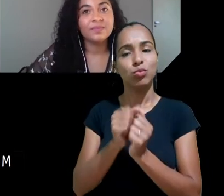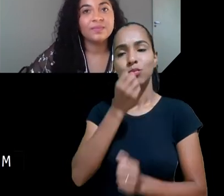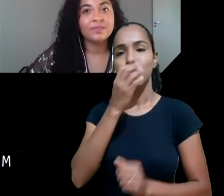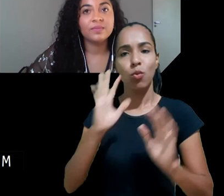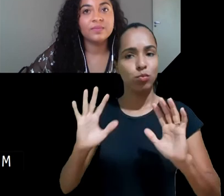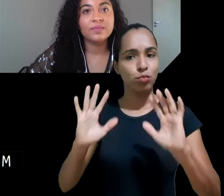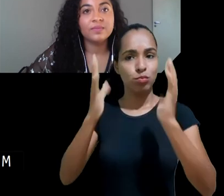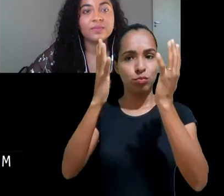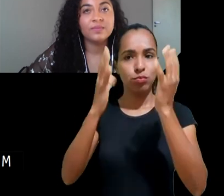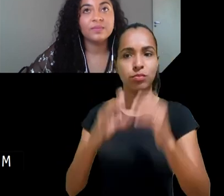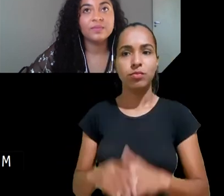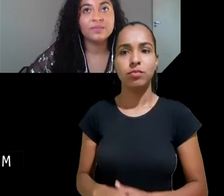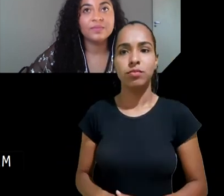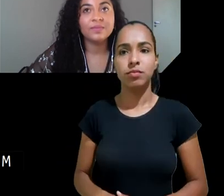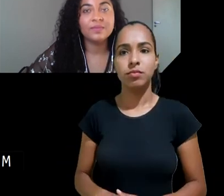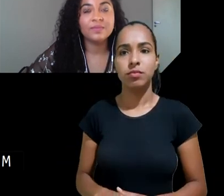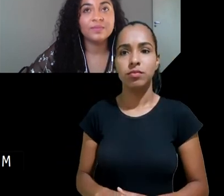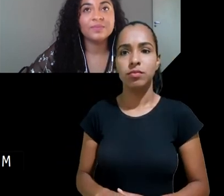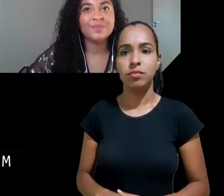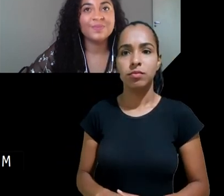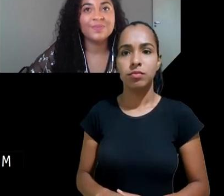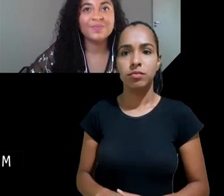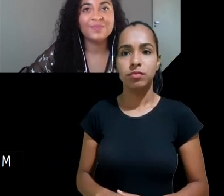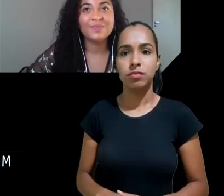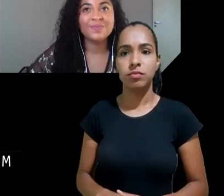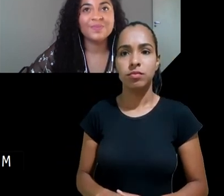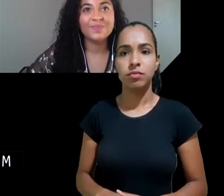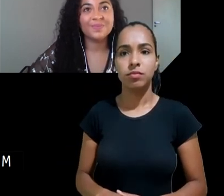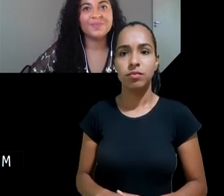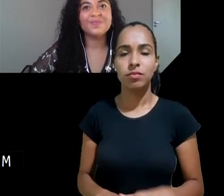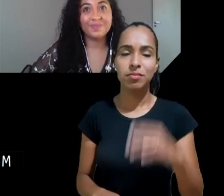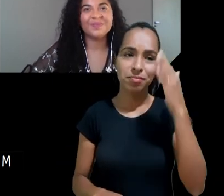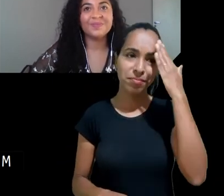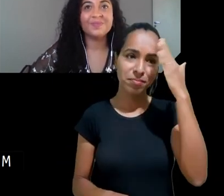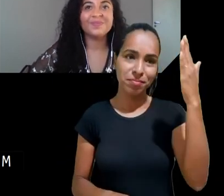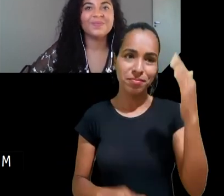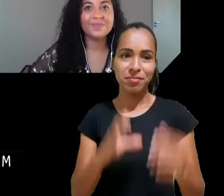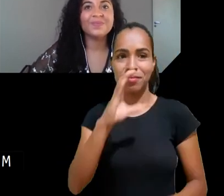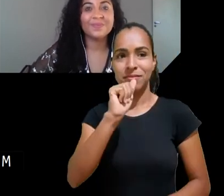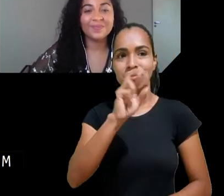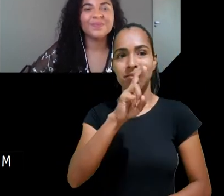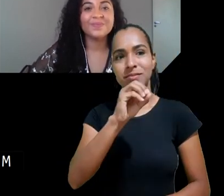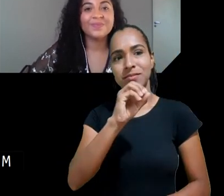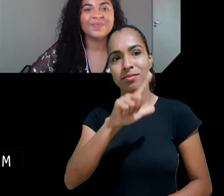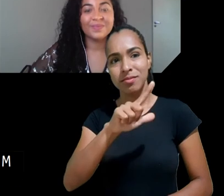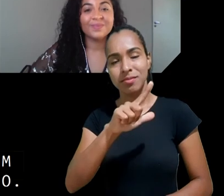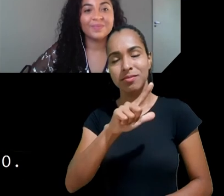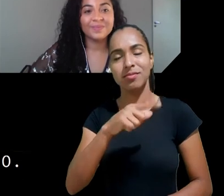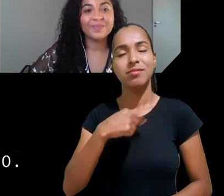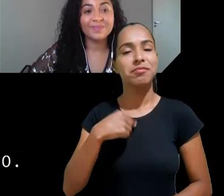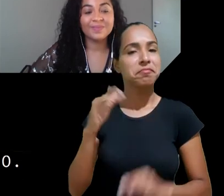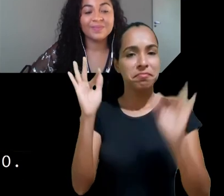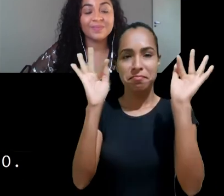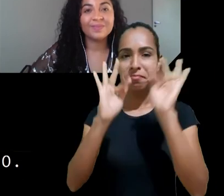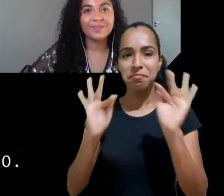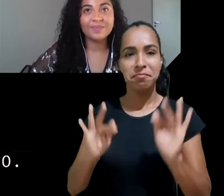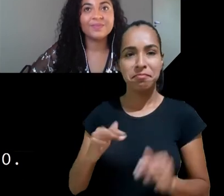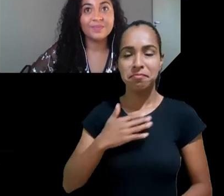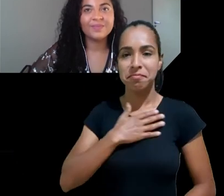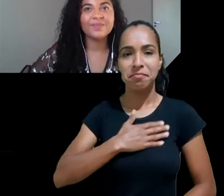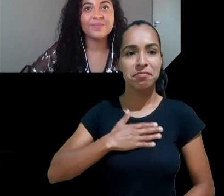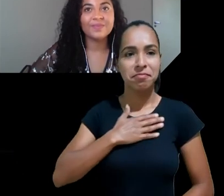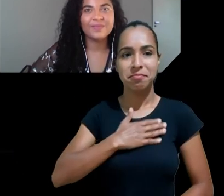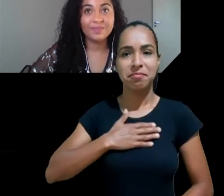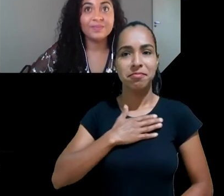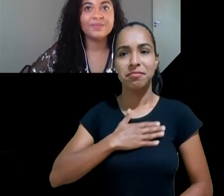Muito obrigada Carol Eu estou muito feliz em voltar aqui para esse encerramento e começo dizendo que nada do que aconteceu nesses três dias